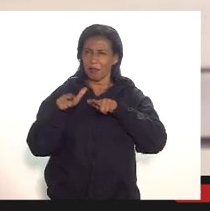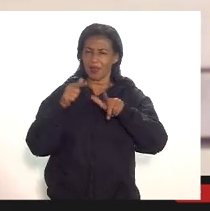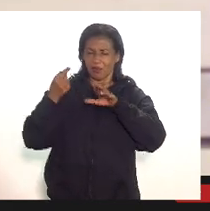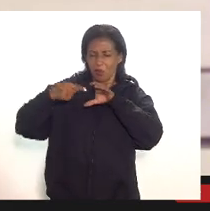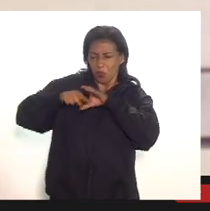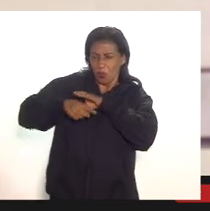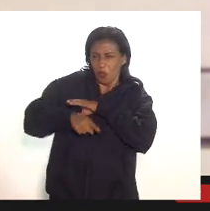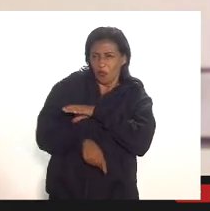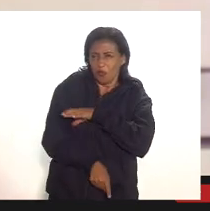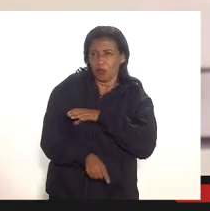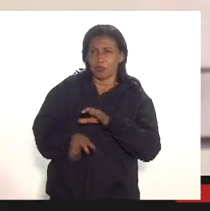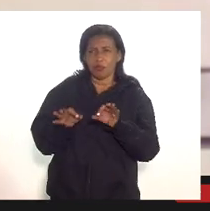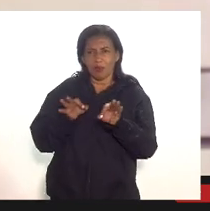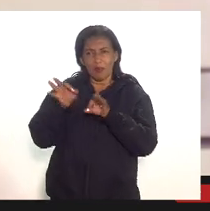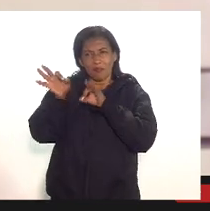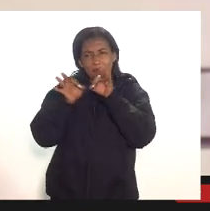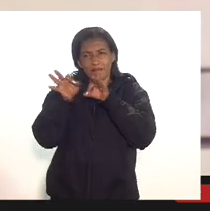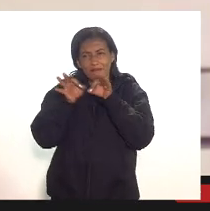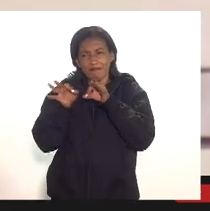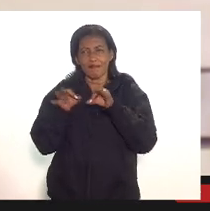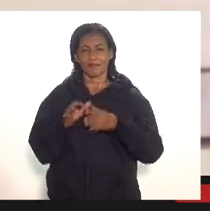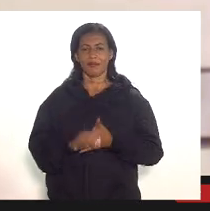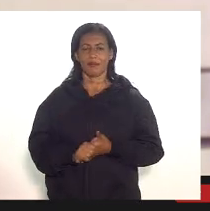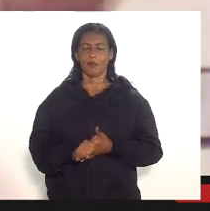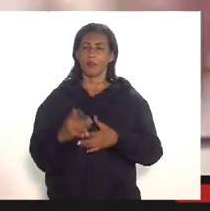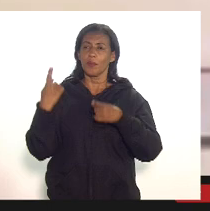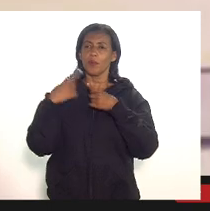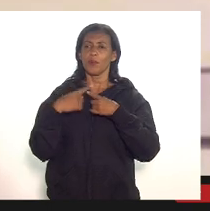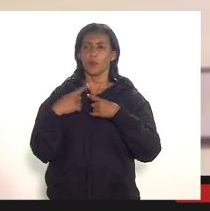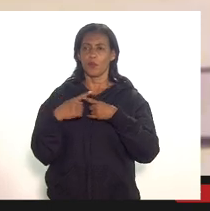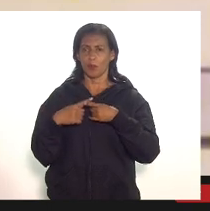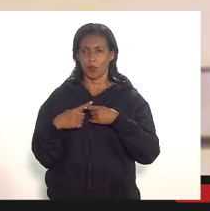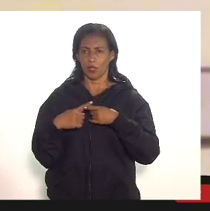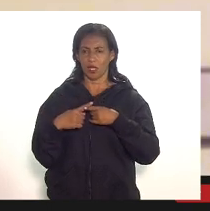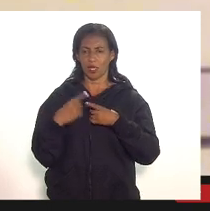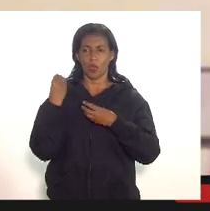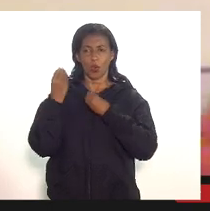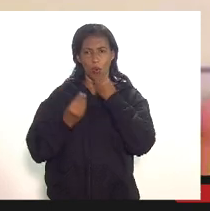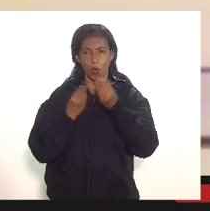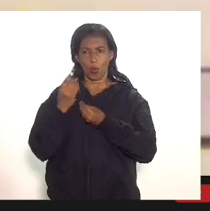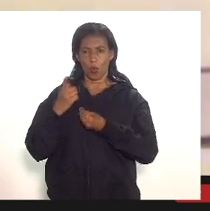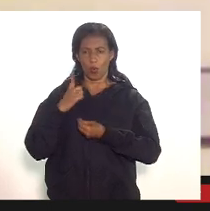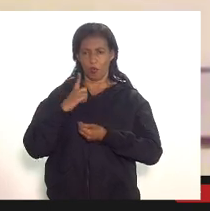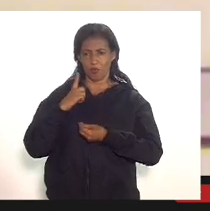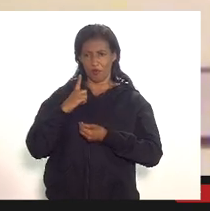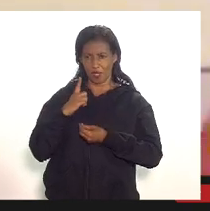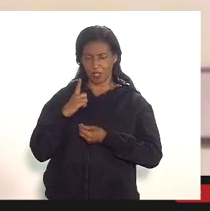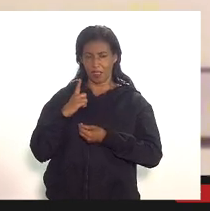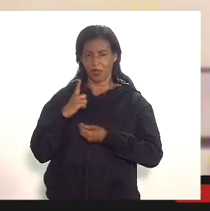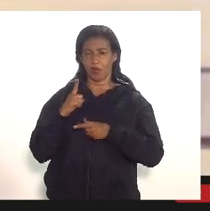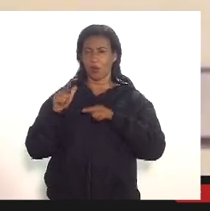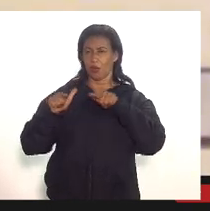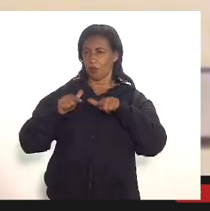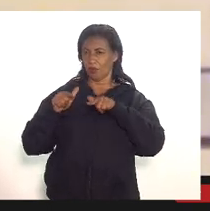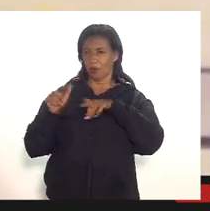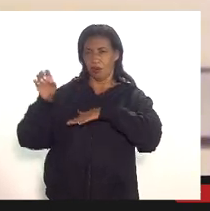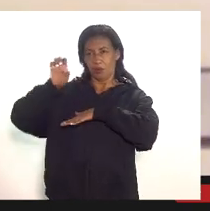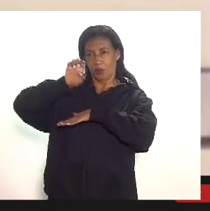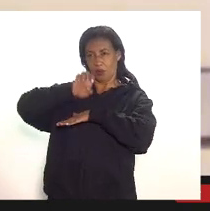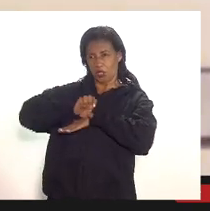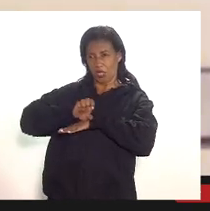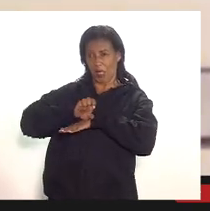em termos de aperfeiçoamento regulatório isso porque como vai haver um marco legal pelo estado também se houver uma